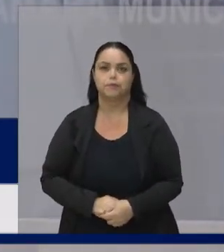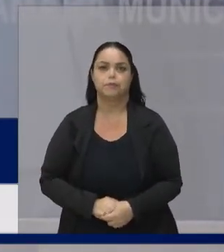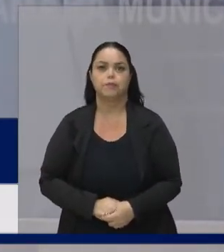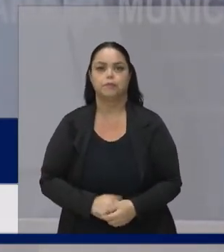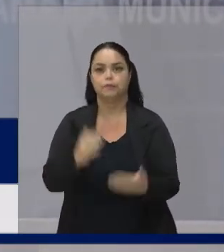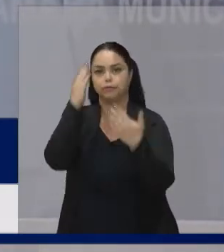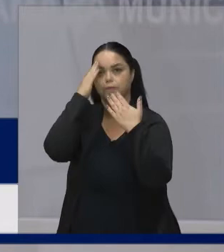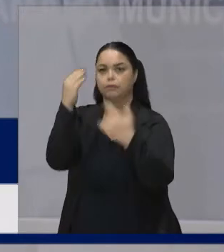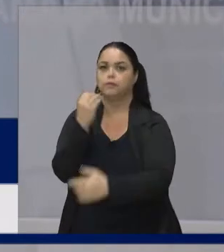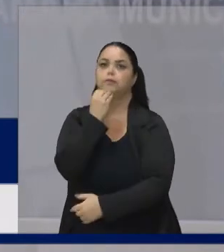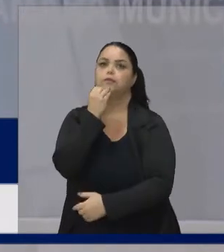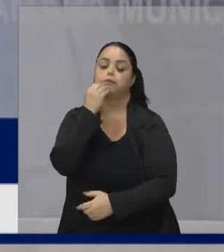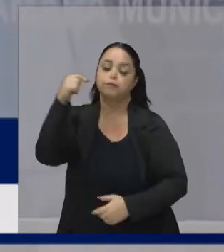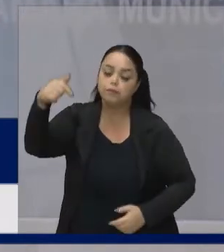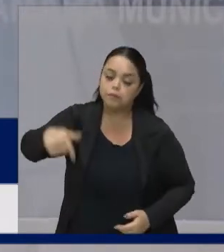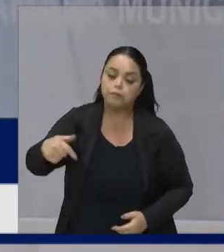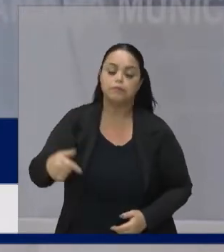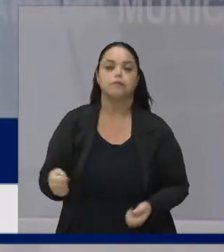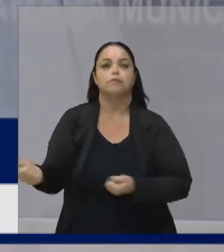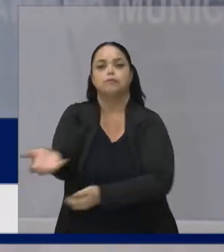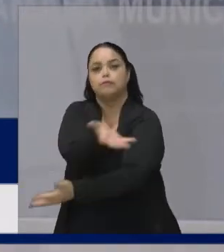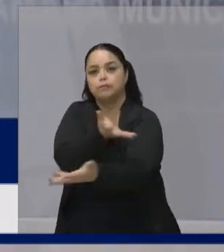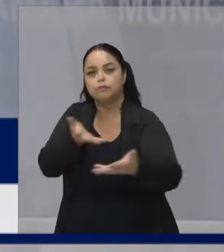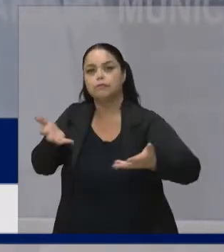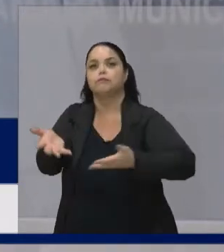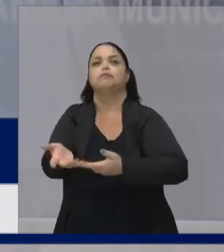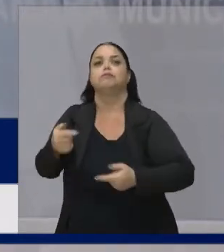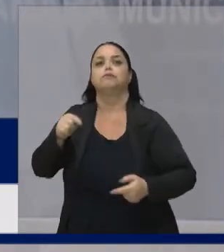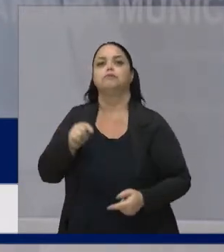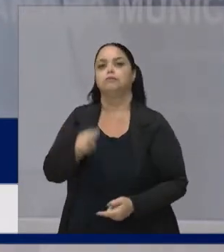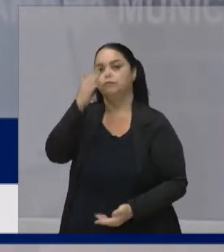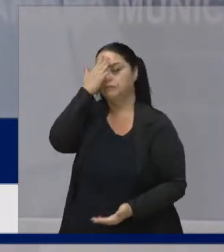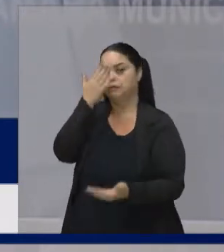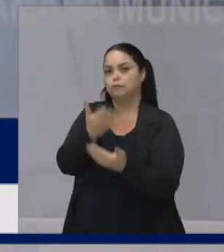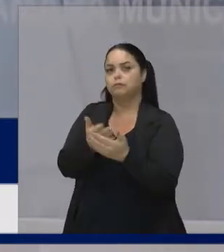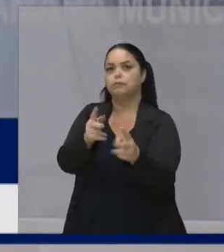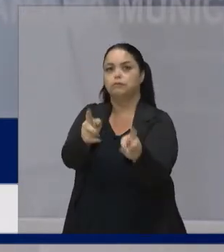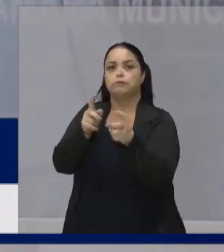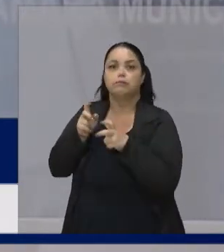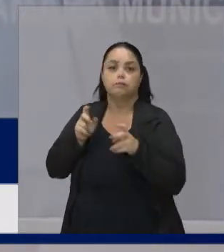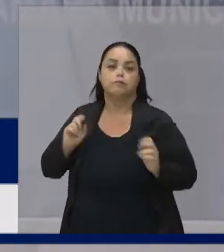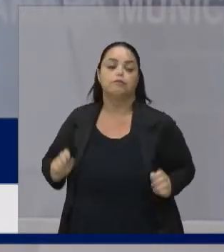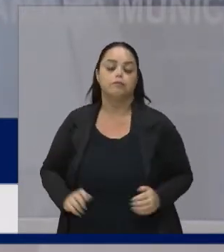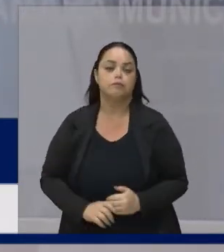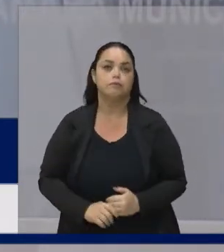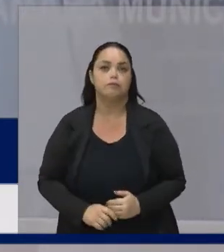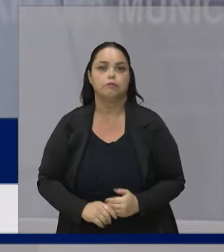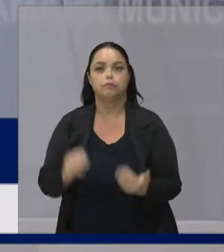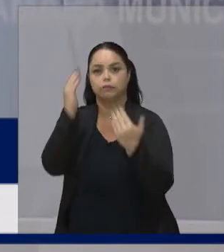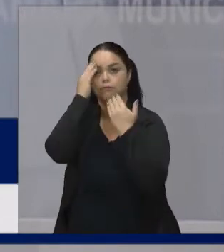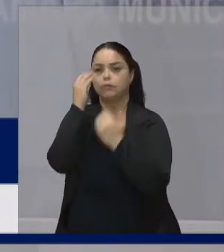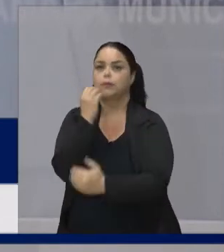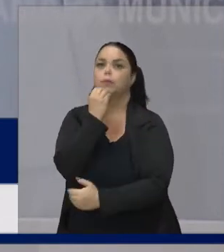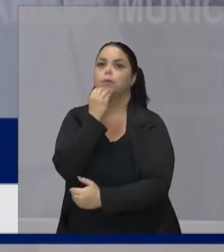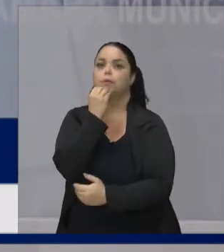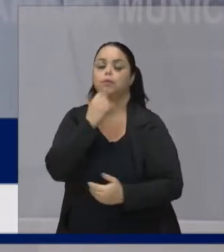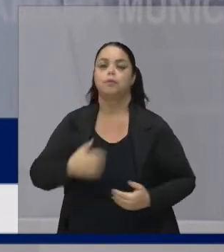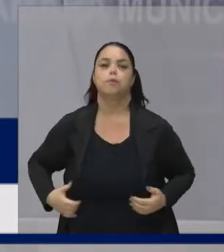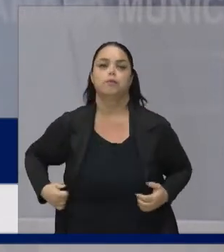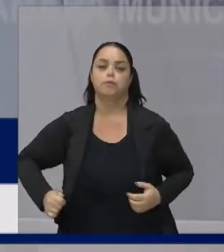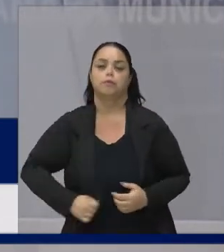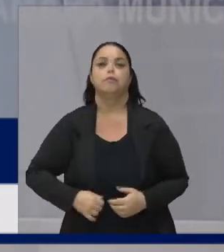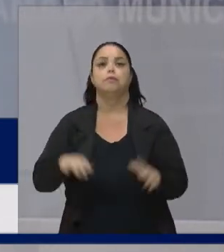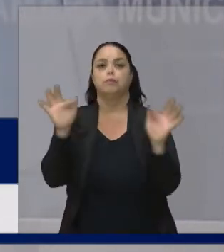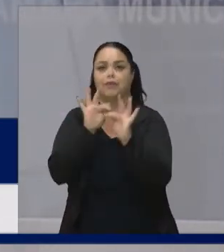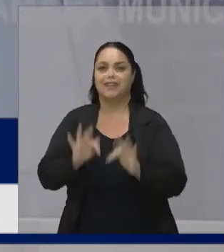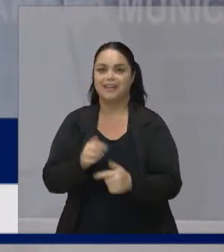Agradeço a oportunidade De estar aqui Compartilhar um pouquinho Do que eu acredito Do que eu vejo Obrigado pela oportunidade mesmo Fico